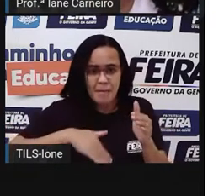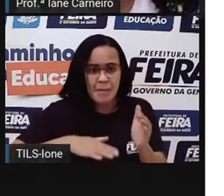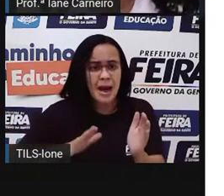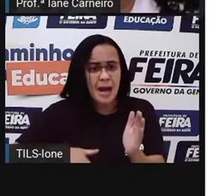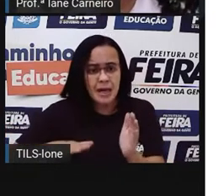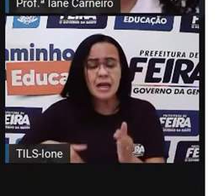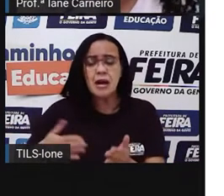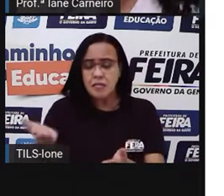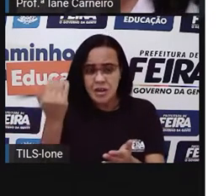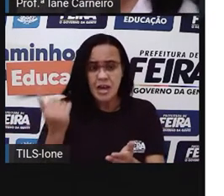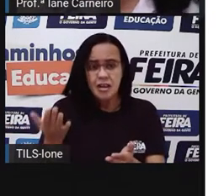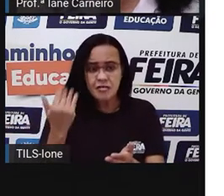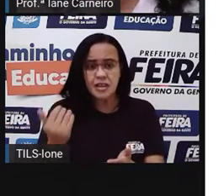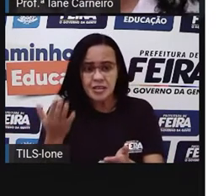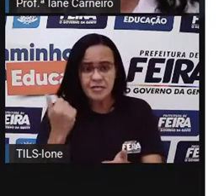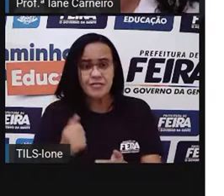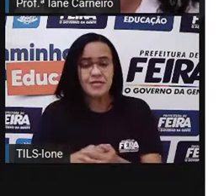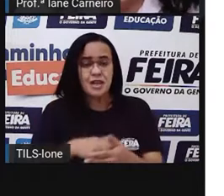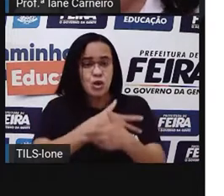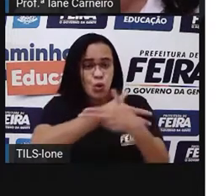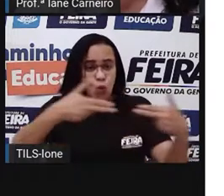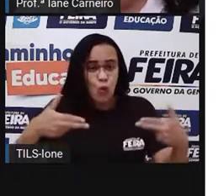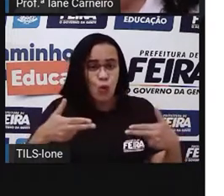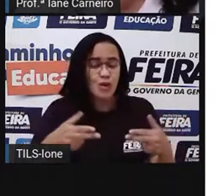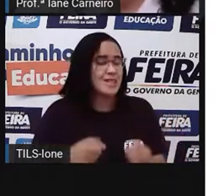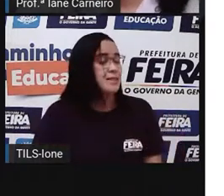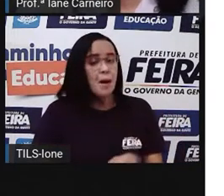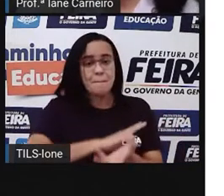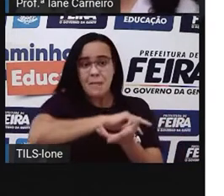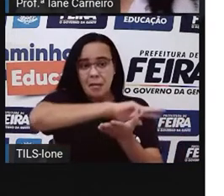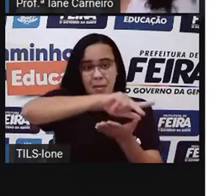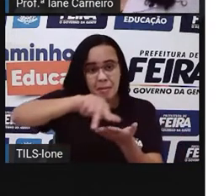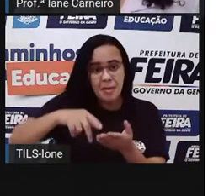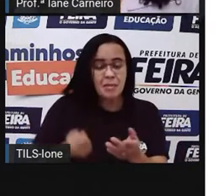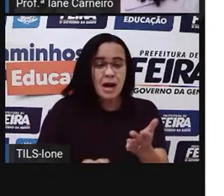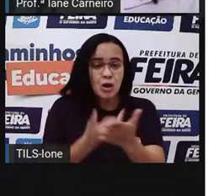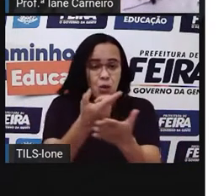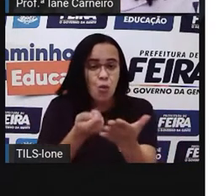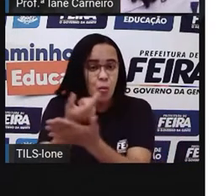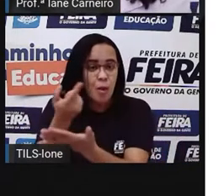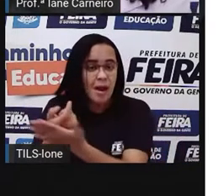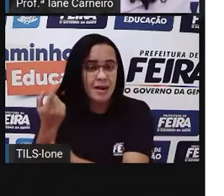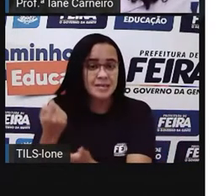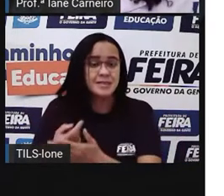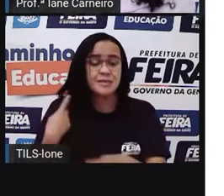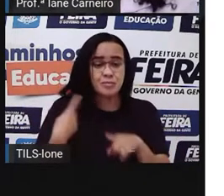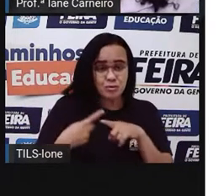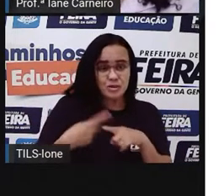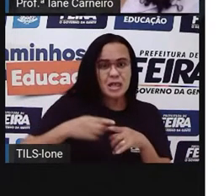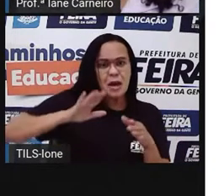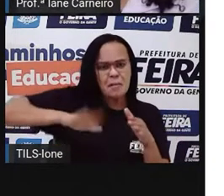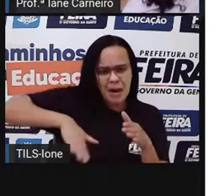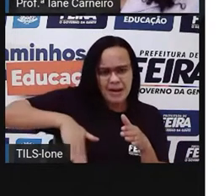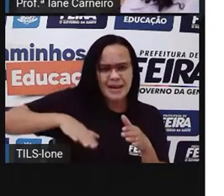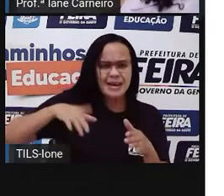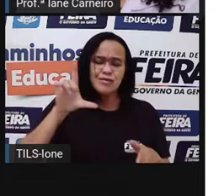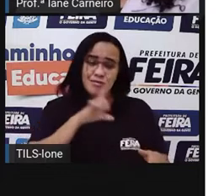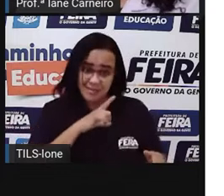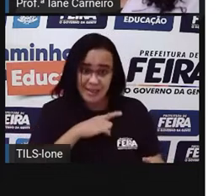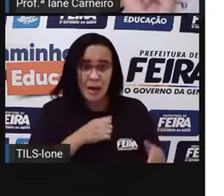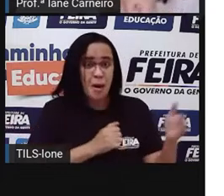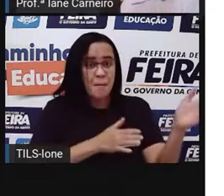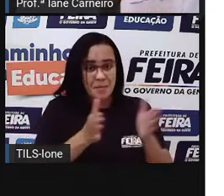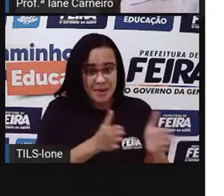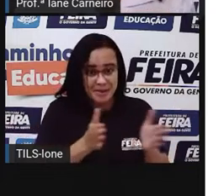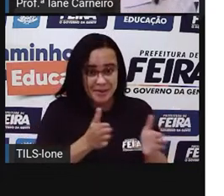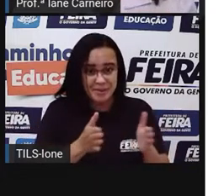primeira aqui, ó, vem várias ofertas, né? Ou seja, várias promoções, né? Para esse período. E aí,